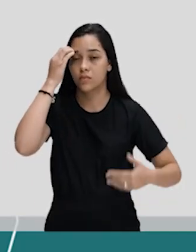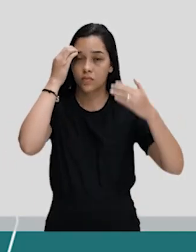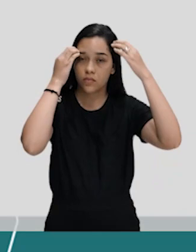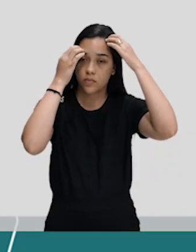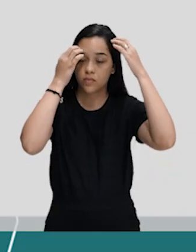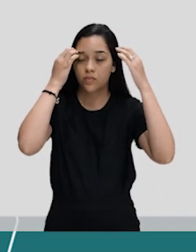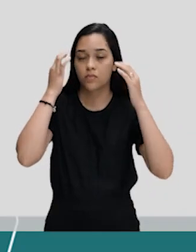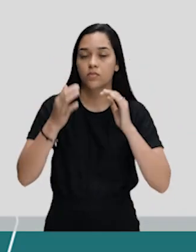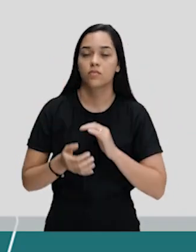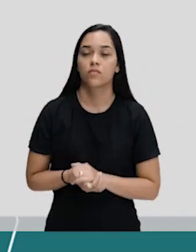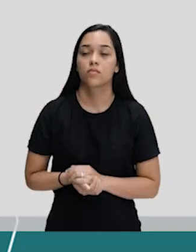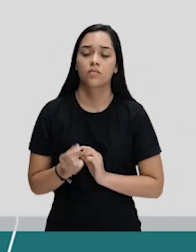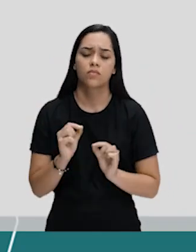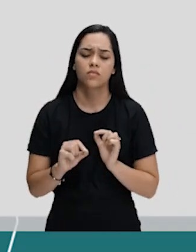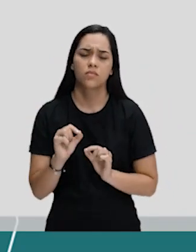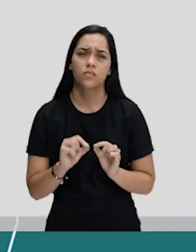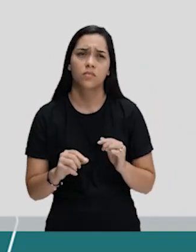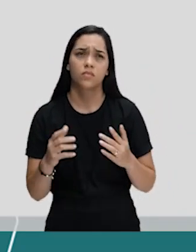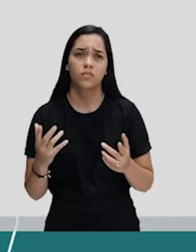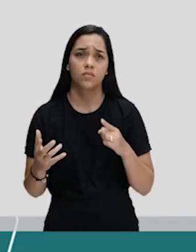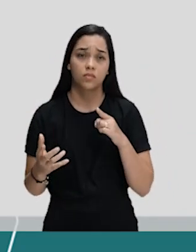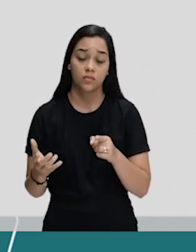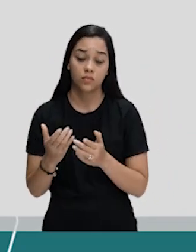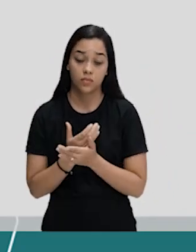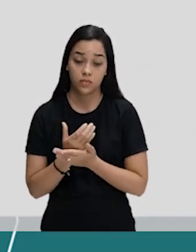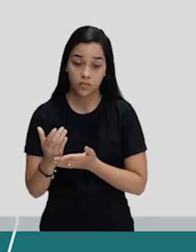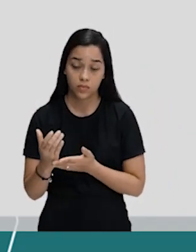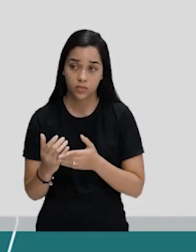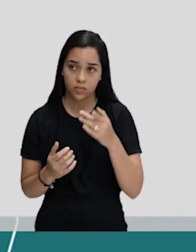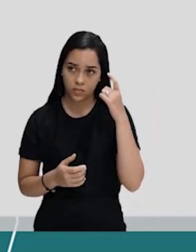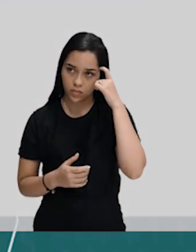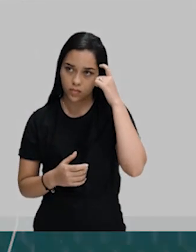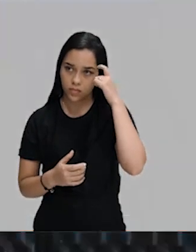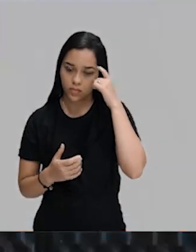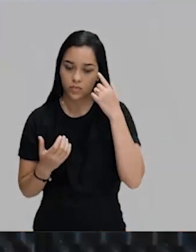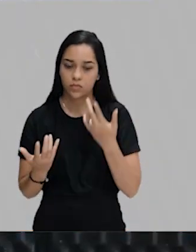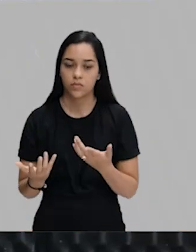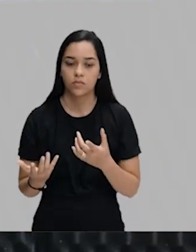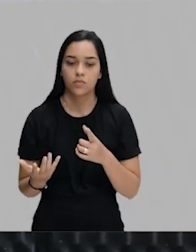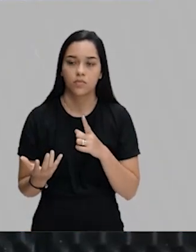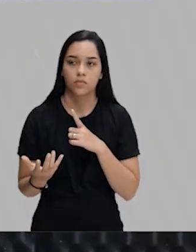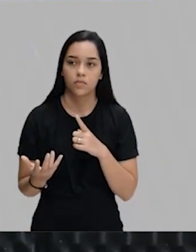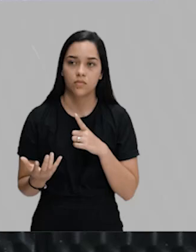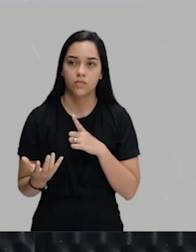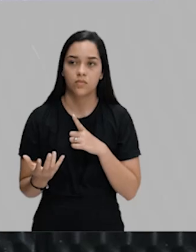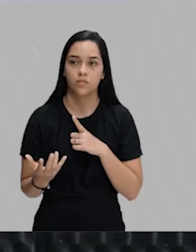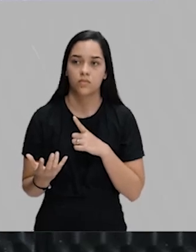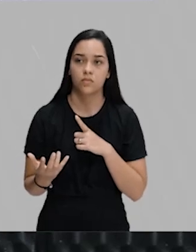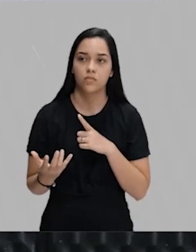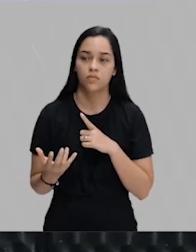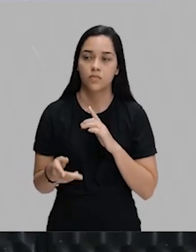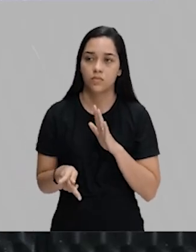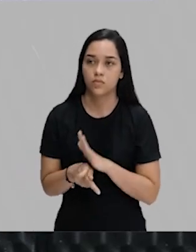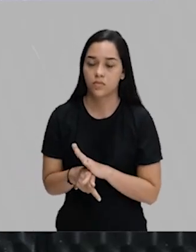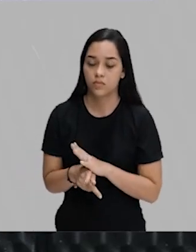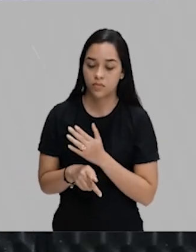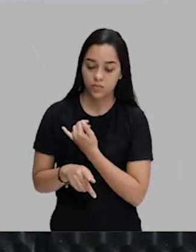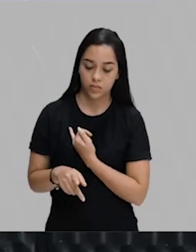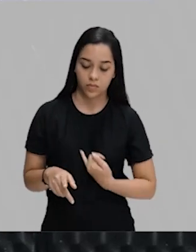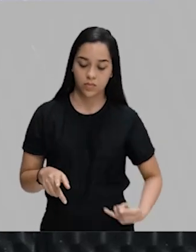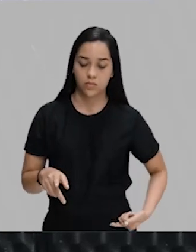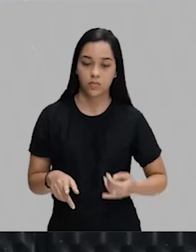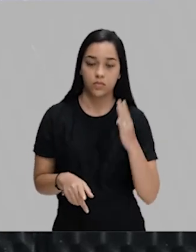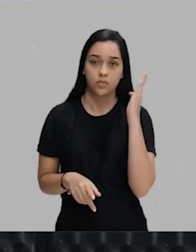É evidente que quando você começa a pensar na queda do Império Brasileiro,